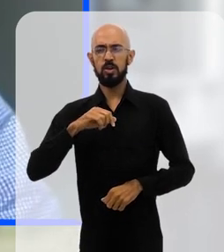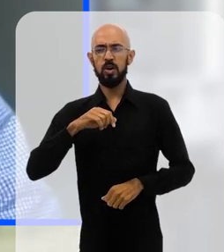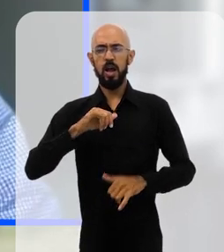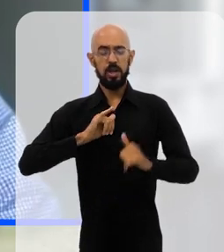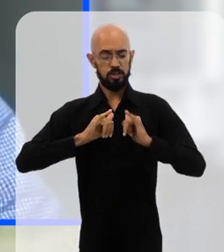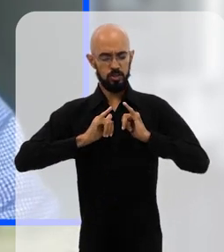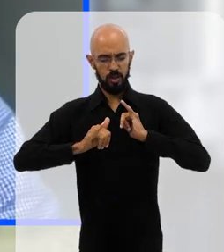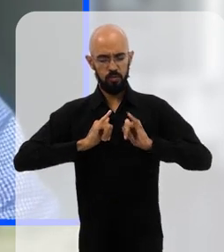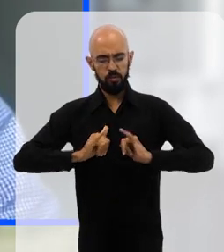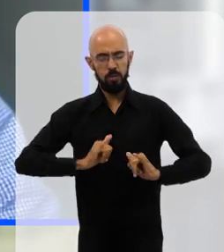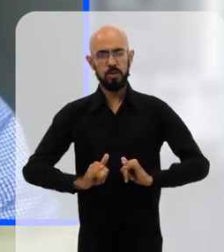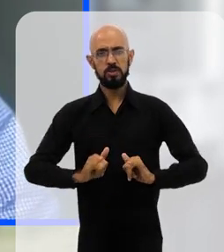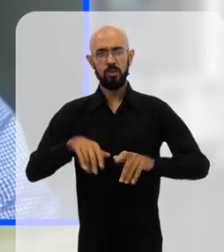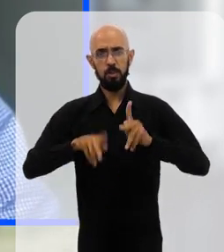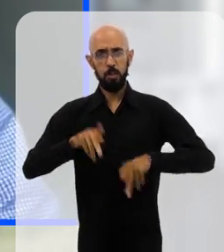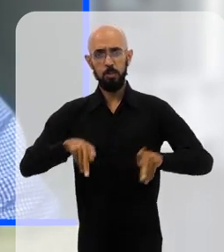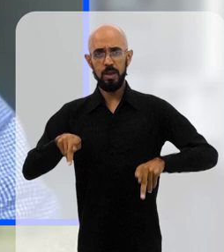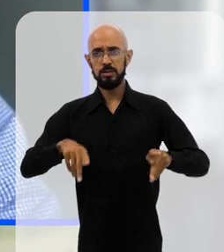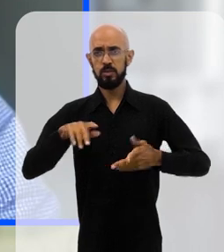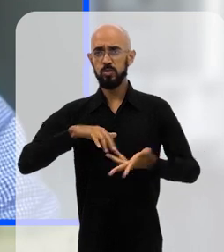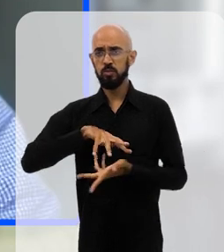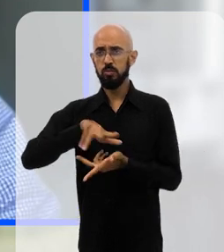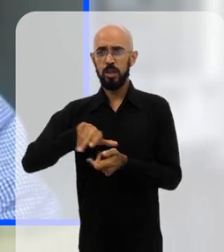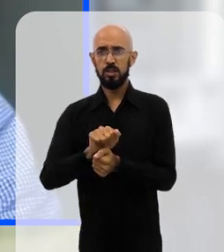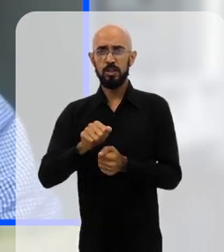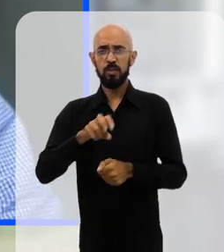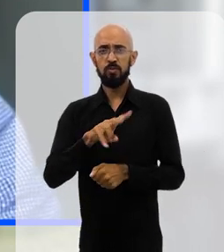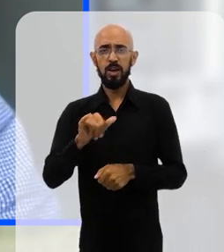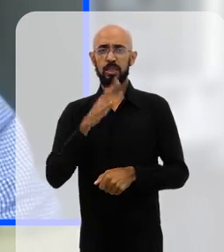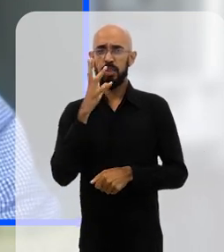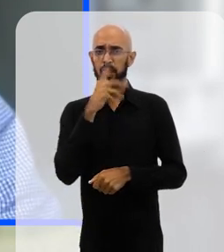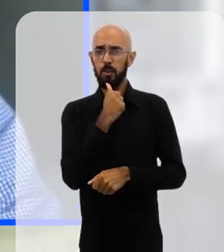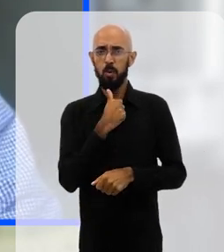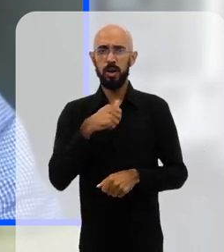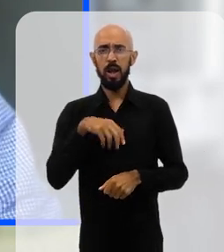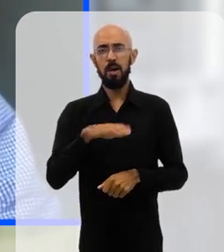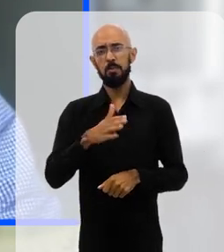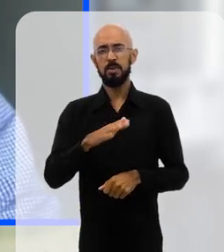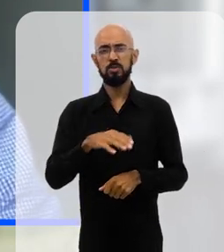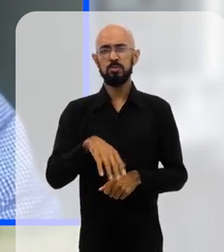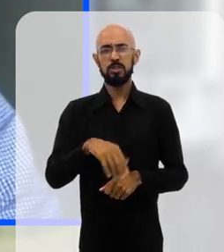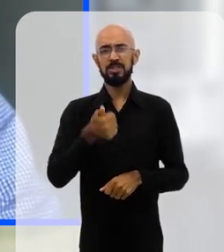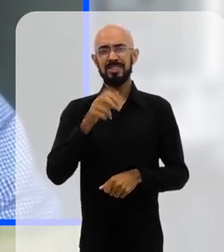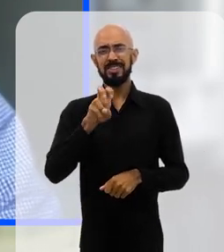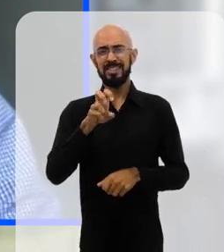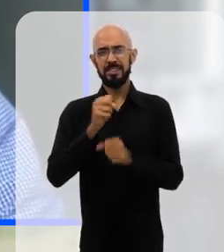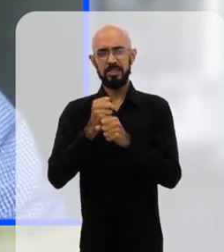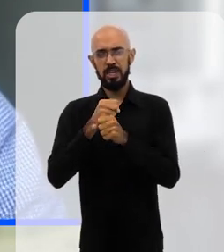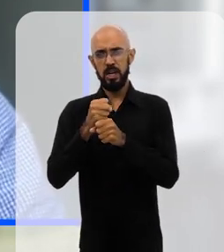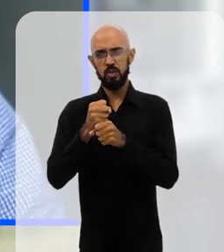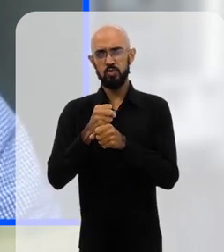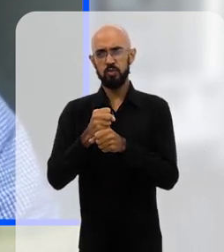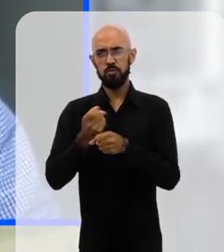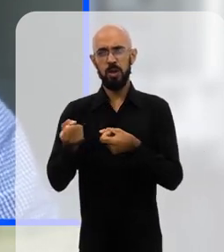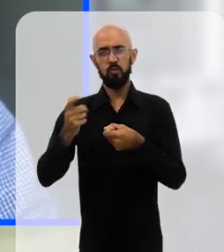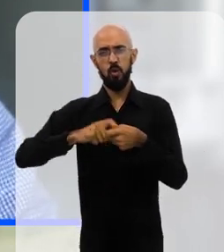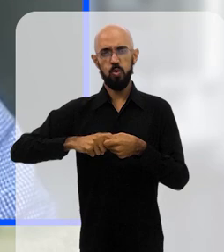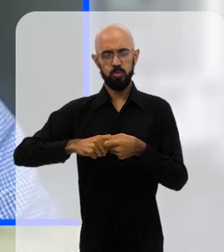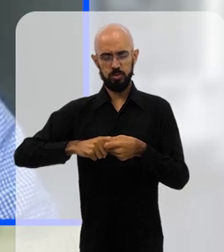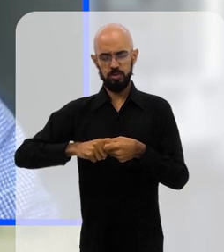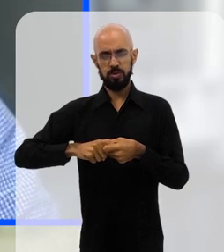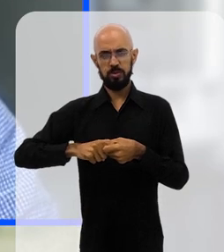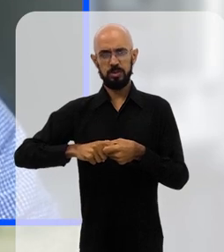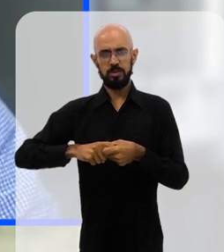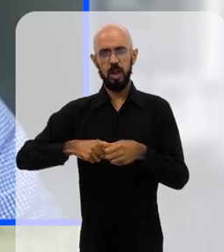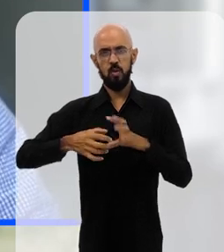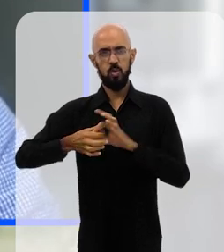tem alguns dados mostrando que boa parte da população do planeta levará uma década e meia para retomar o padrão de vida que tinha